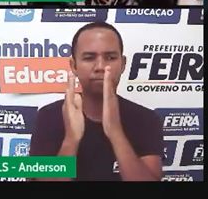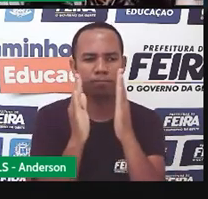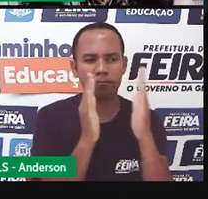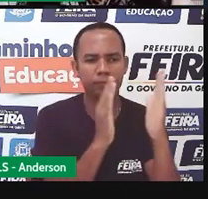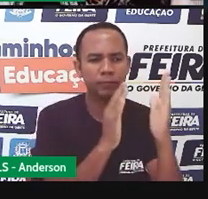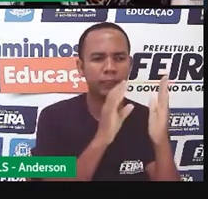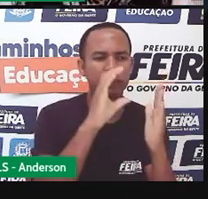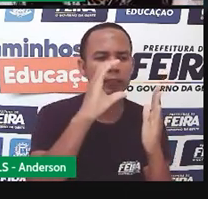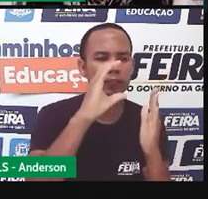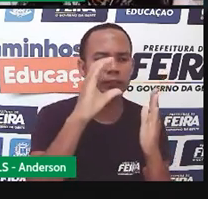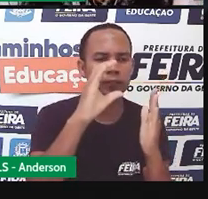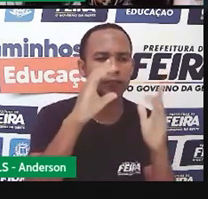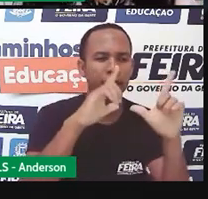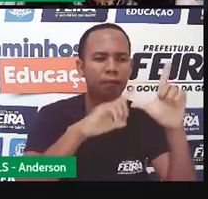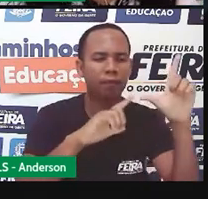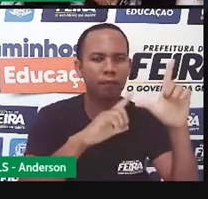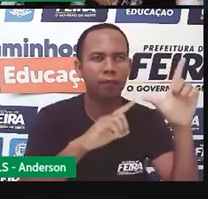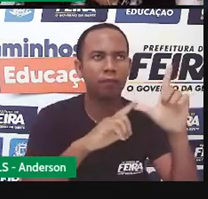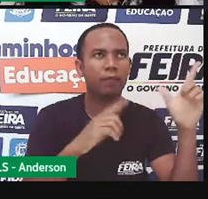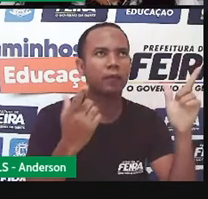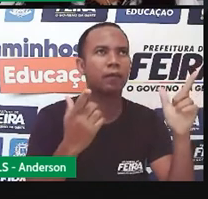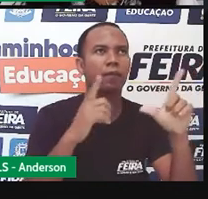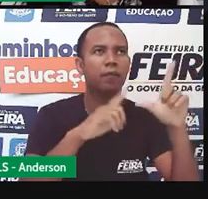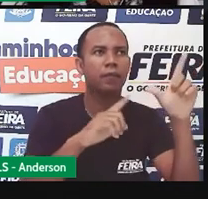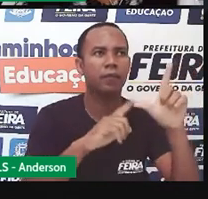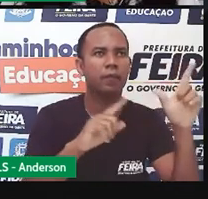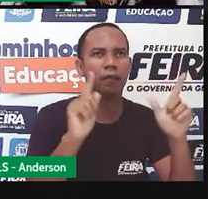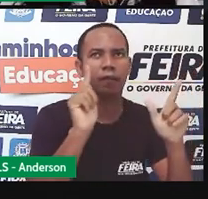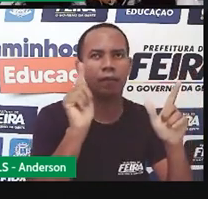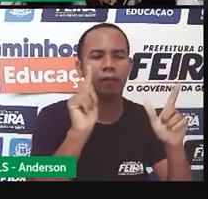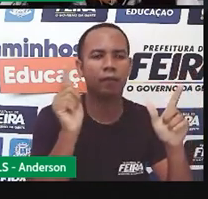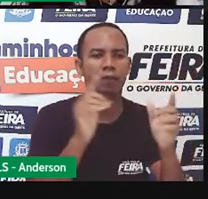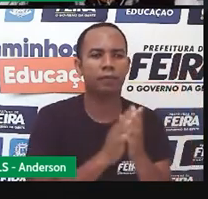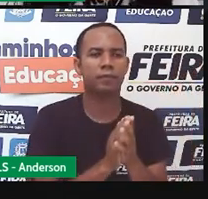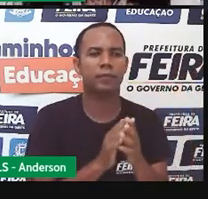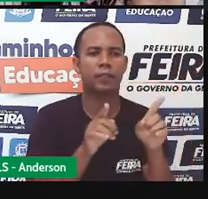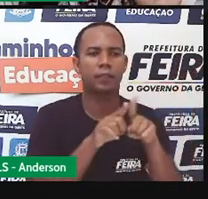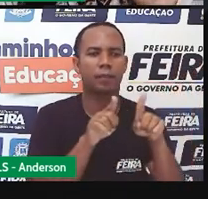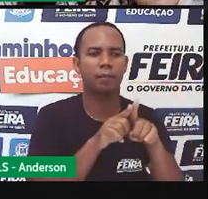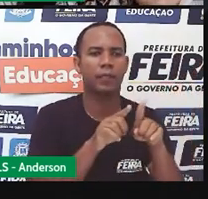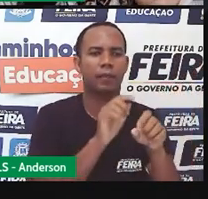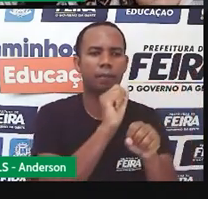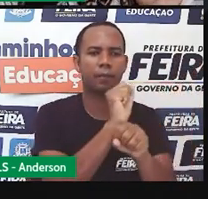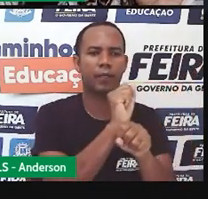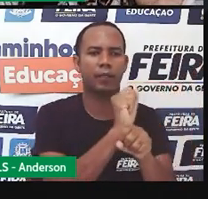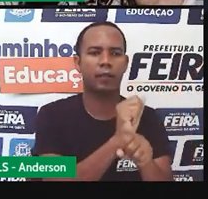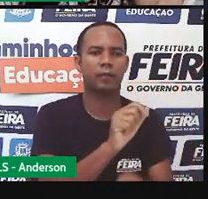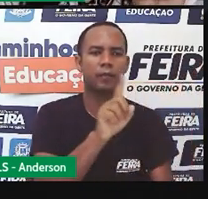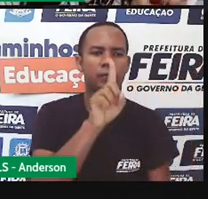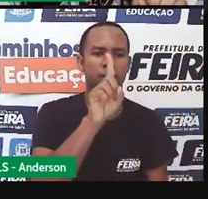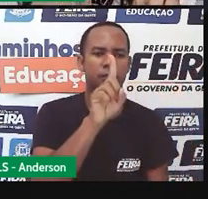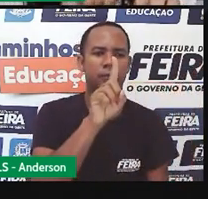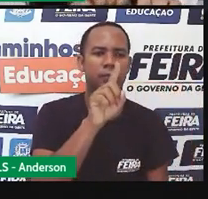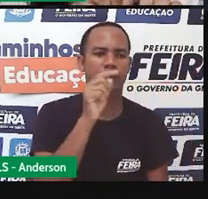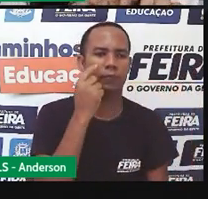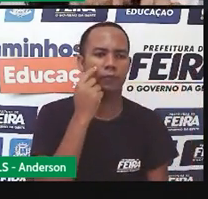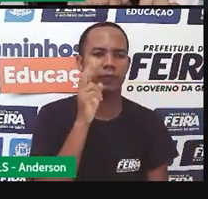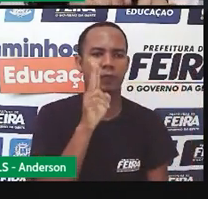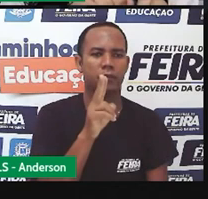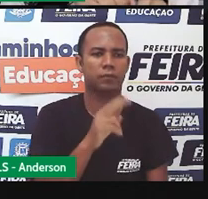letra C, da letra Q e principalmente do parágrafo, o dedinho, tá bom?